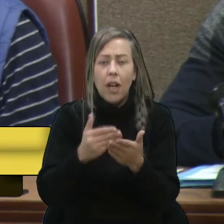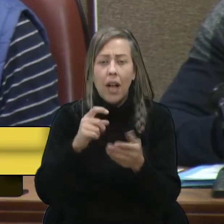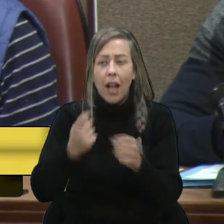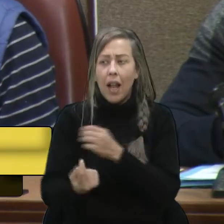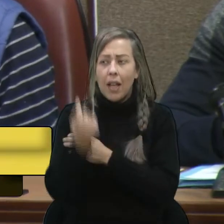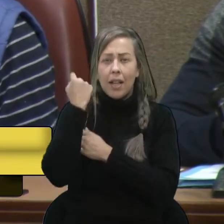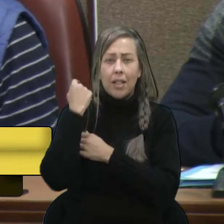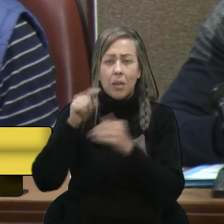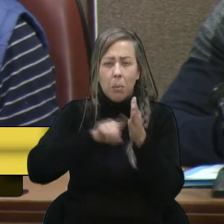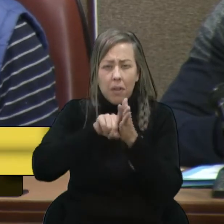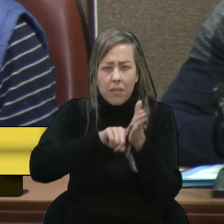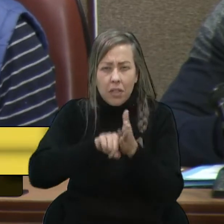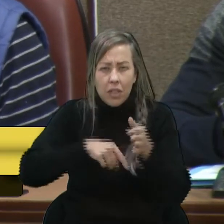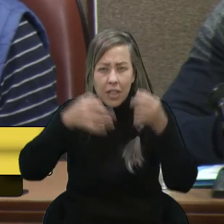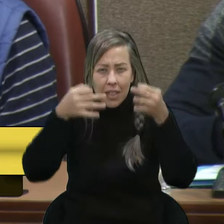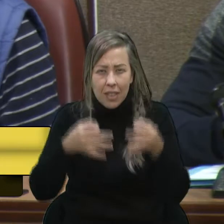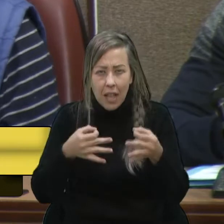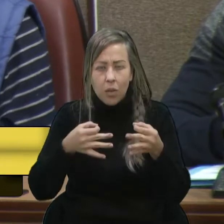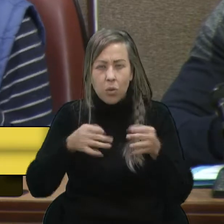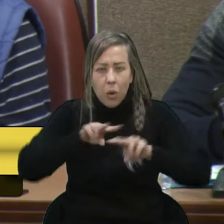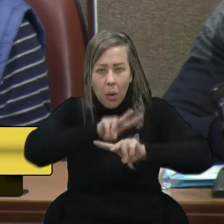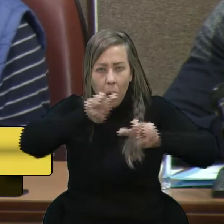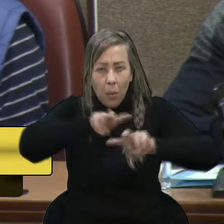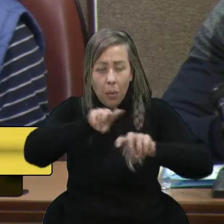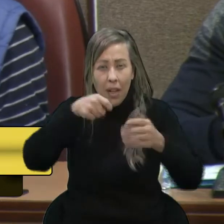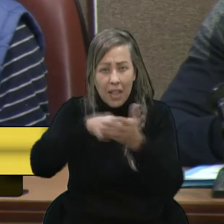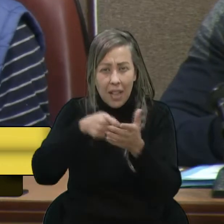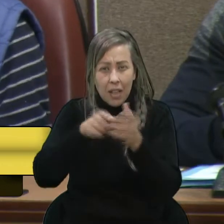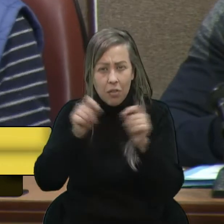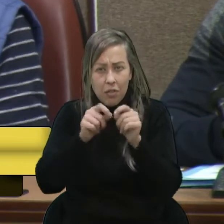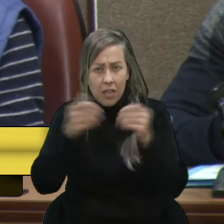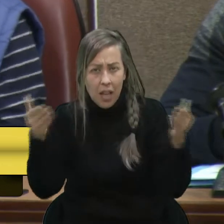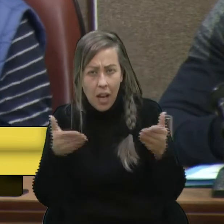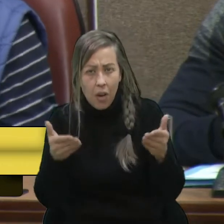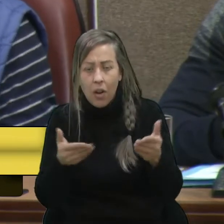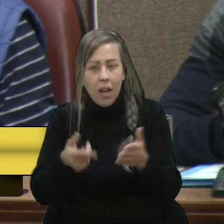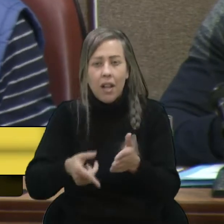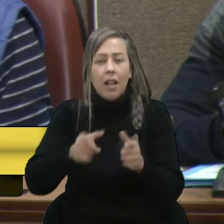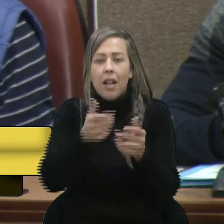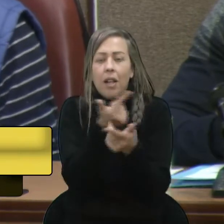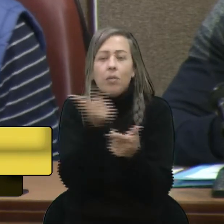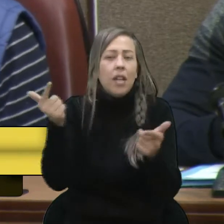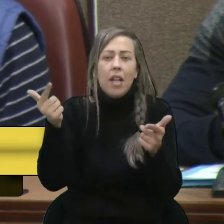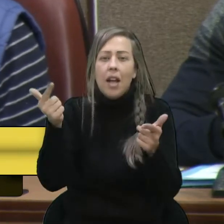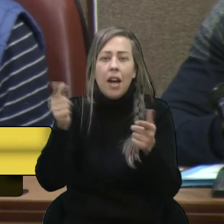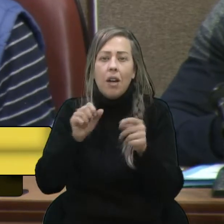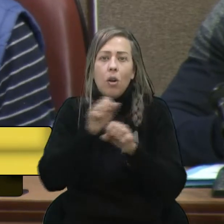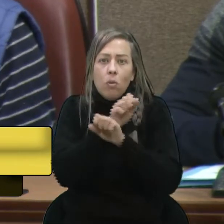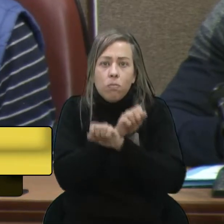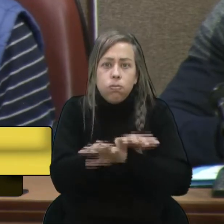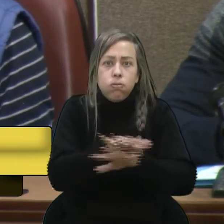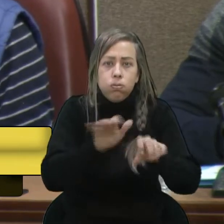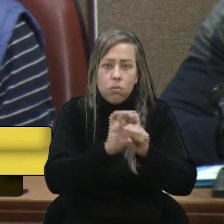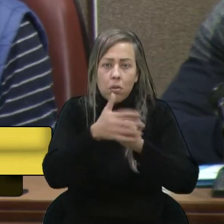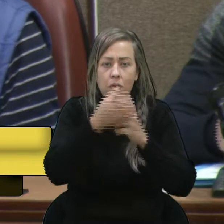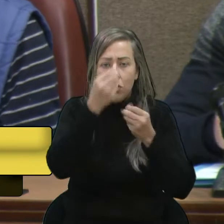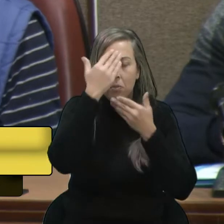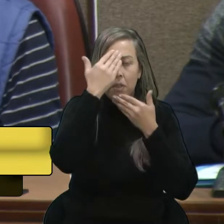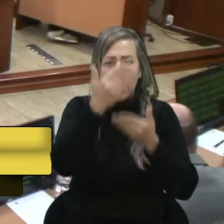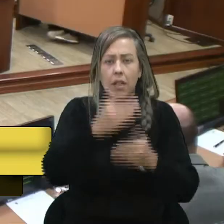atrás, uma investigação epidemiológica, como estão tentando fazer agora, nós não teríamos essa epidemia. Obrigado, Marco.